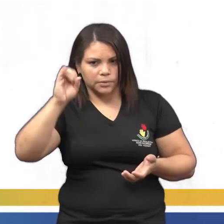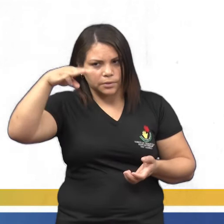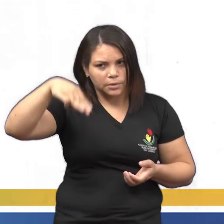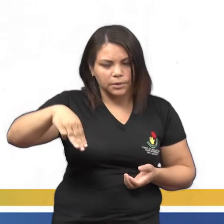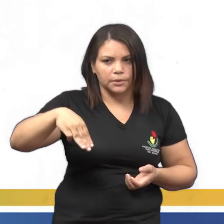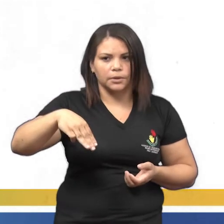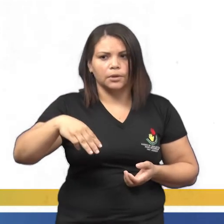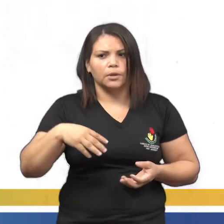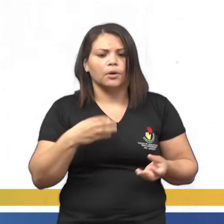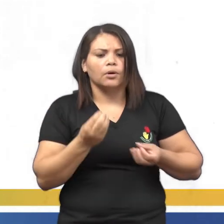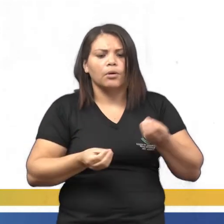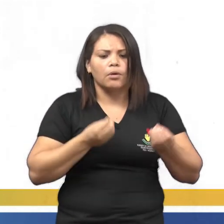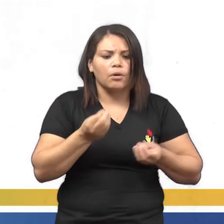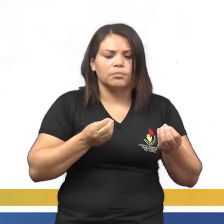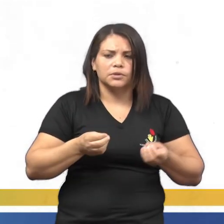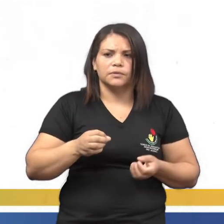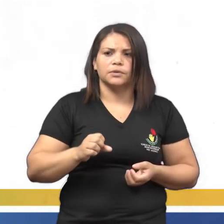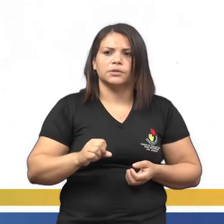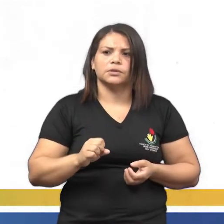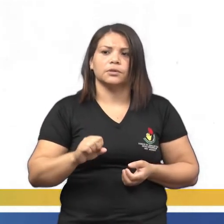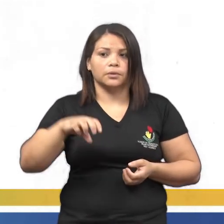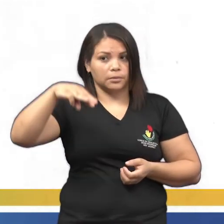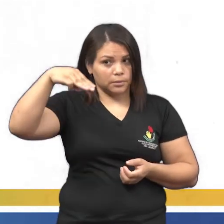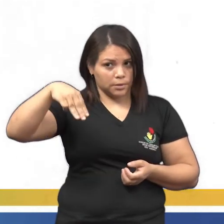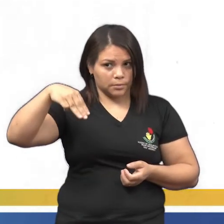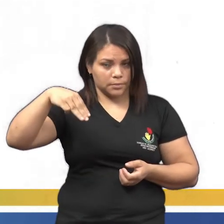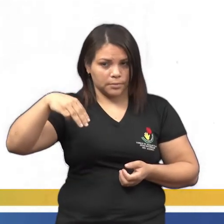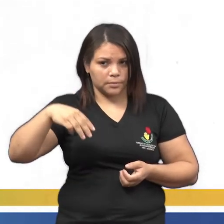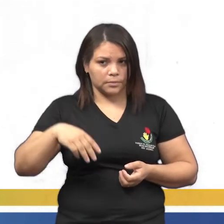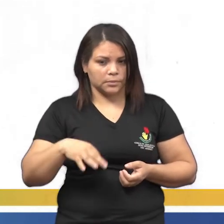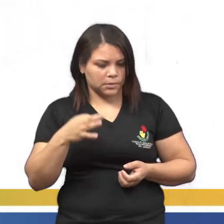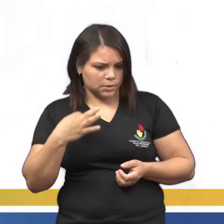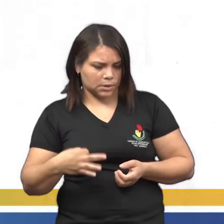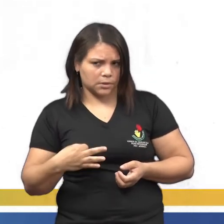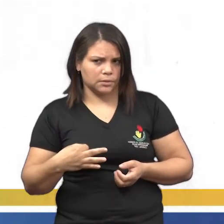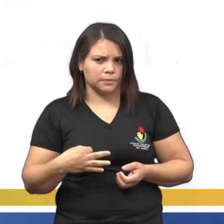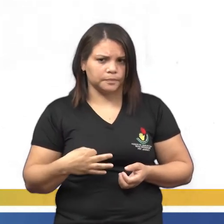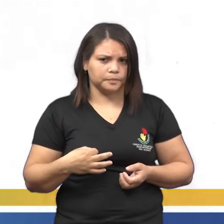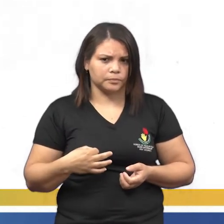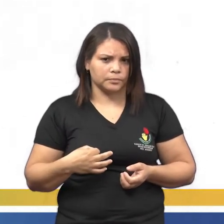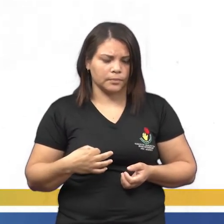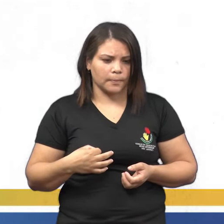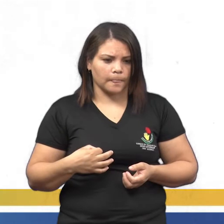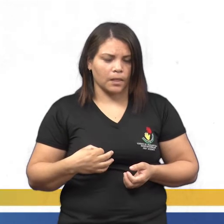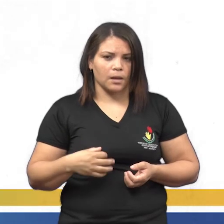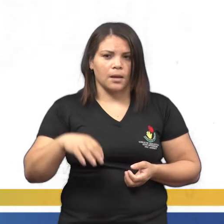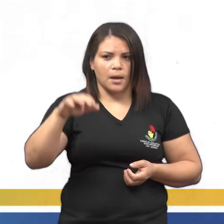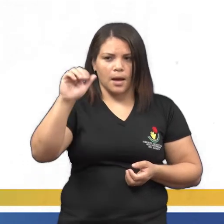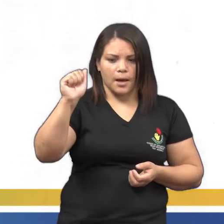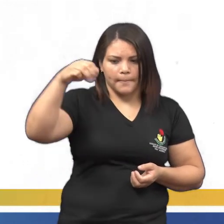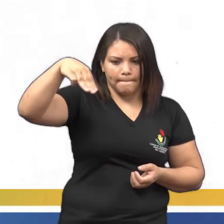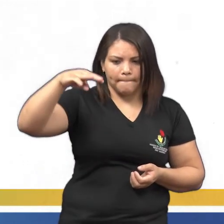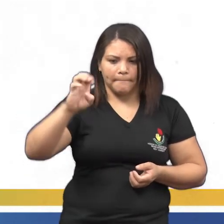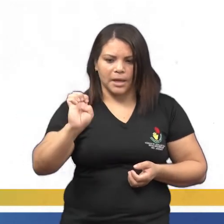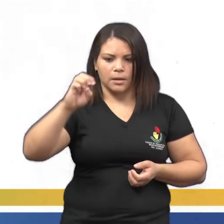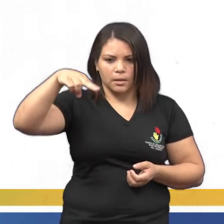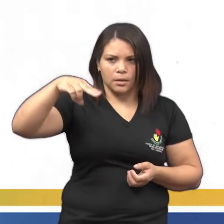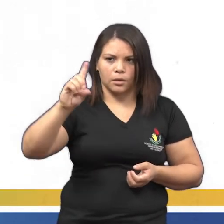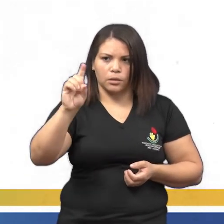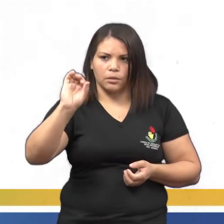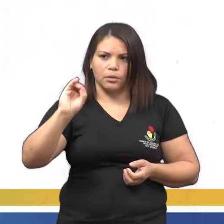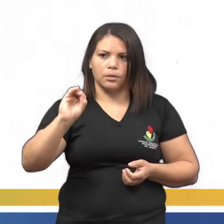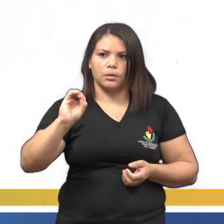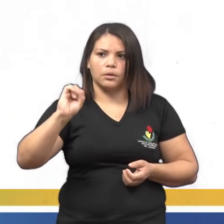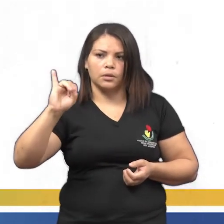IN como se fosse o IN e M, certo? E aí, vamos ver aqui, Amendoim, né? O